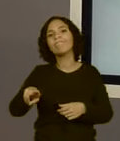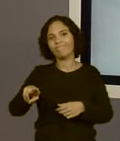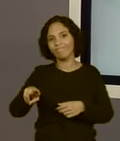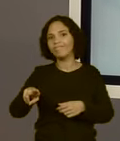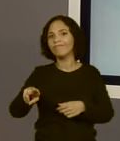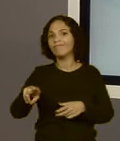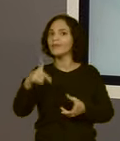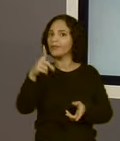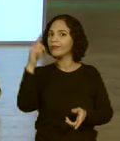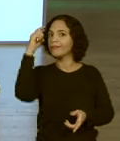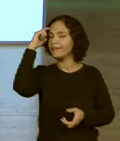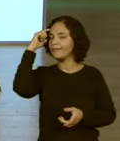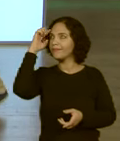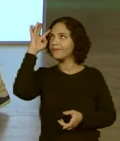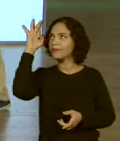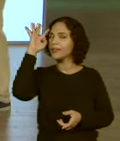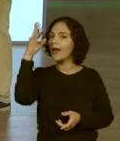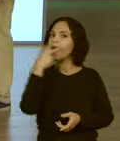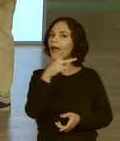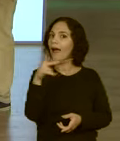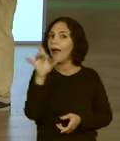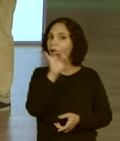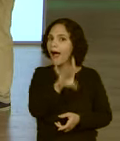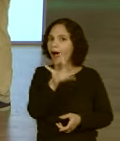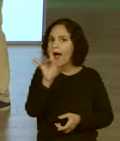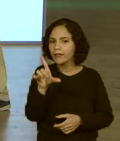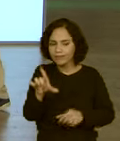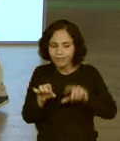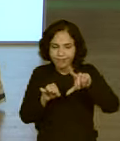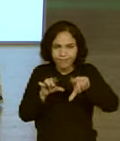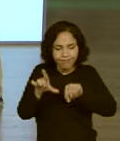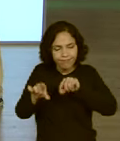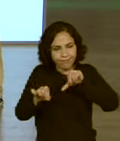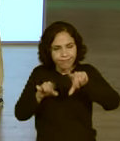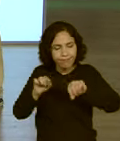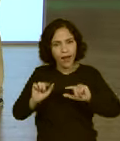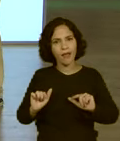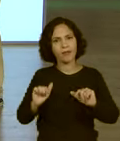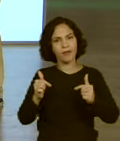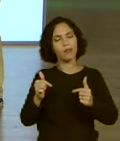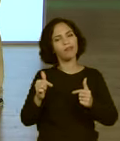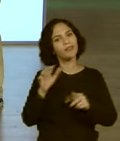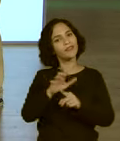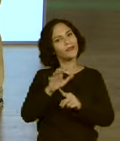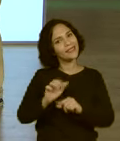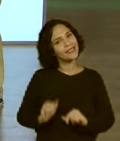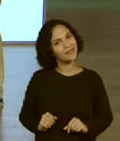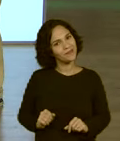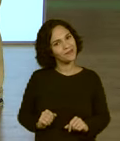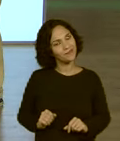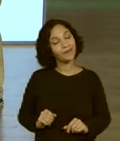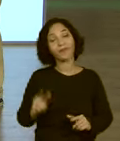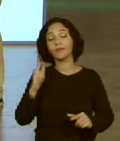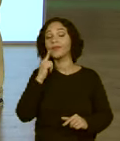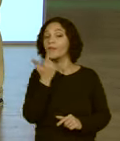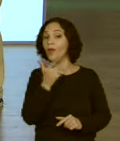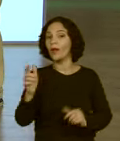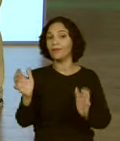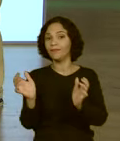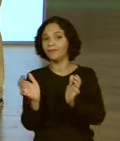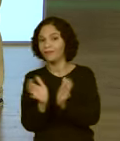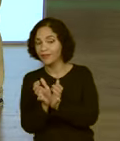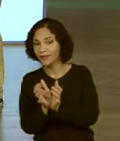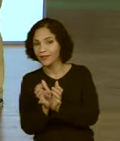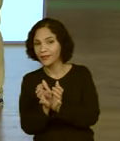Né? Uma atitude pequena, né? Cada atitude faz a diferença. Ok, próxima categoria do nosso